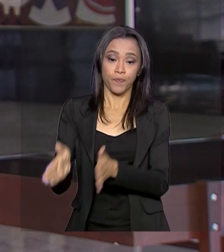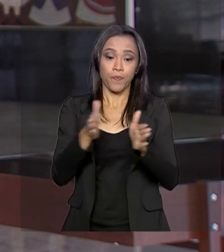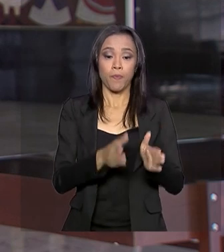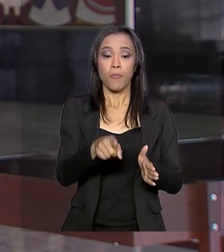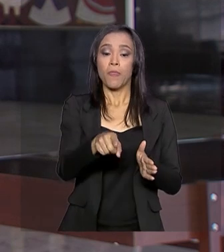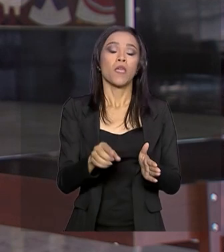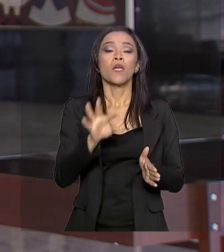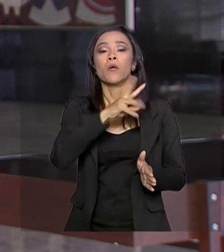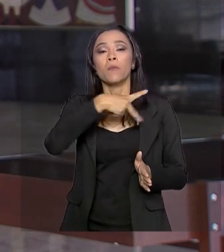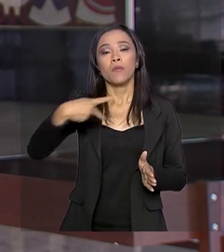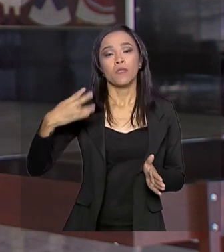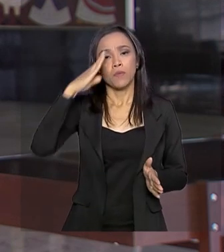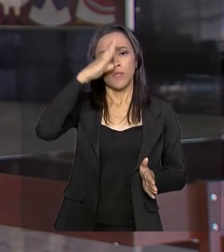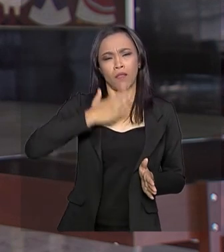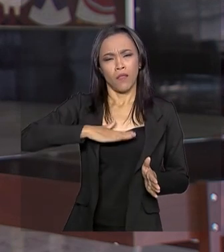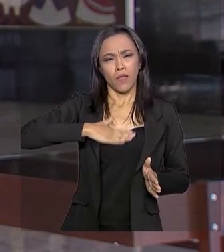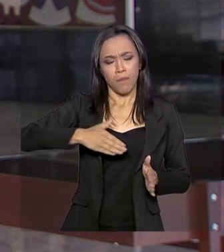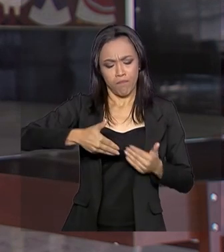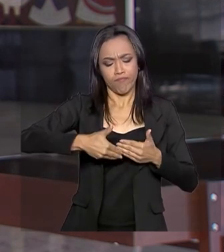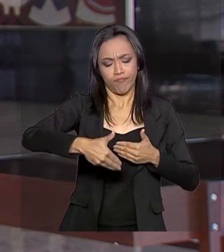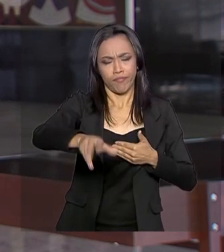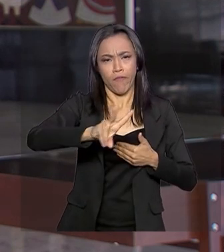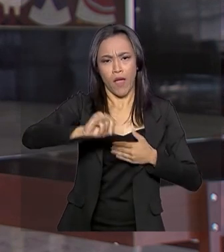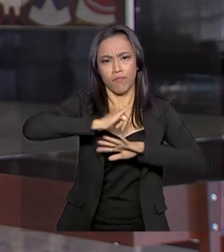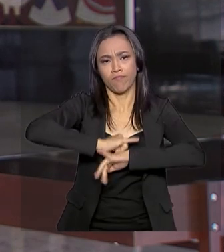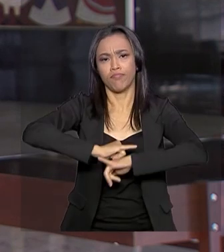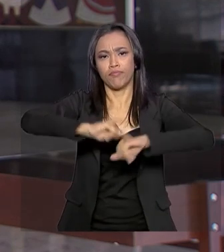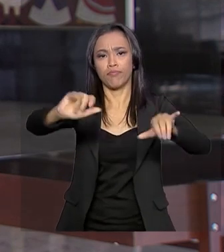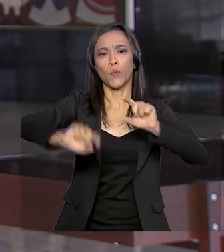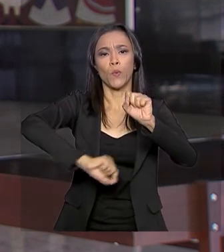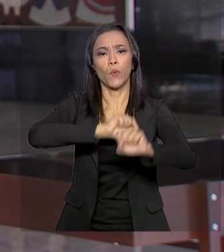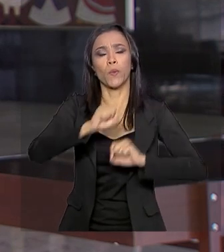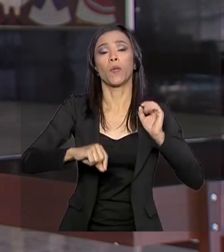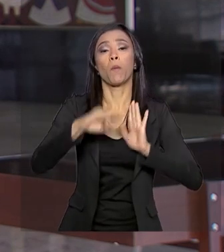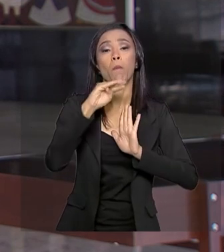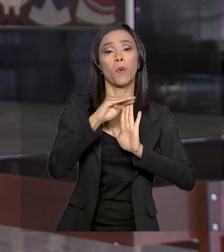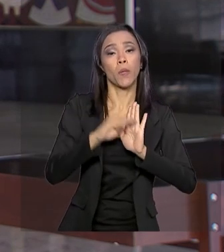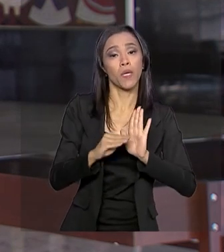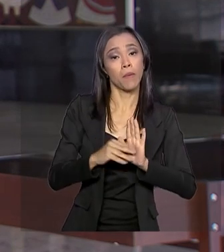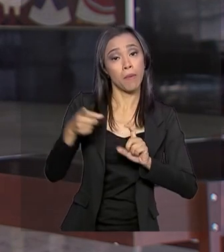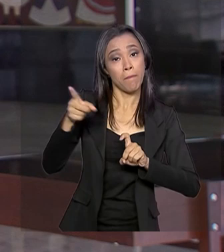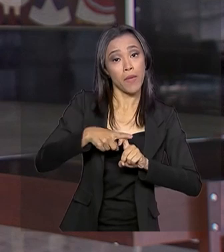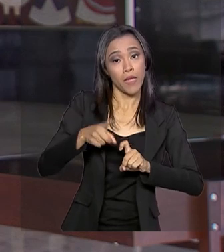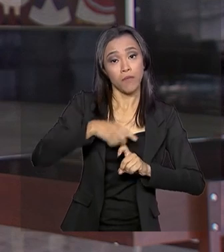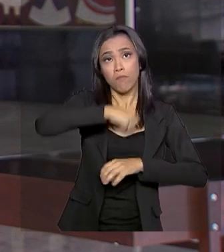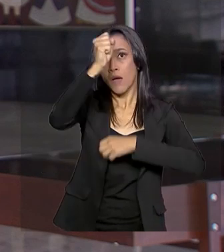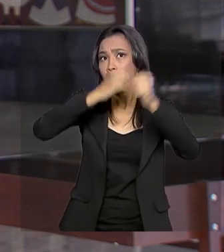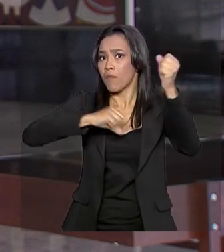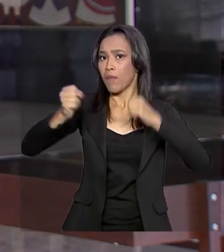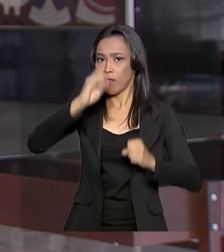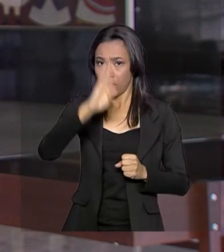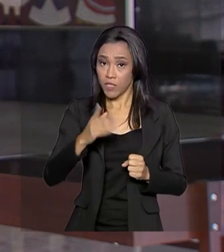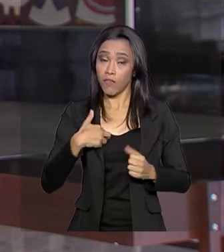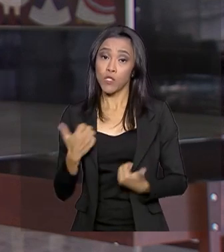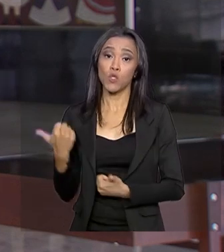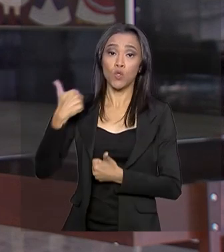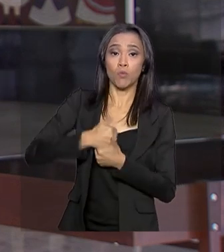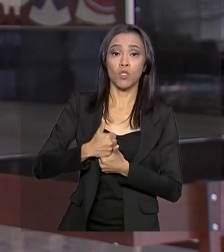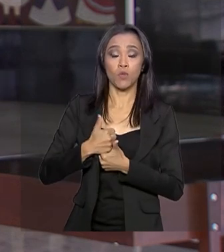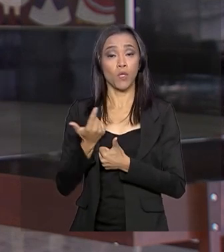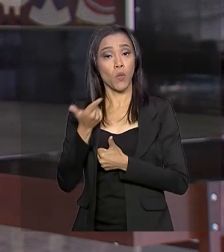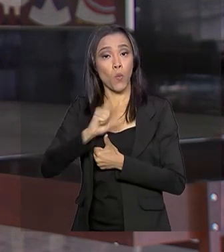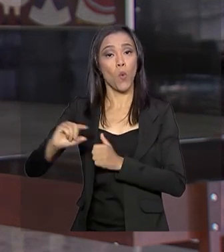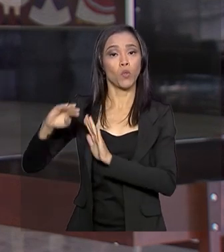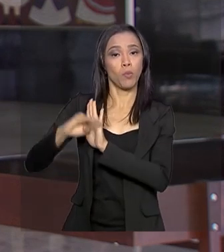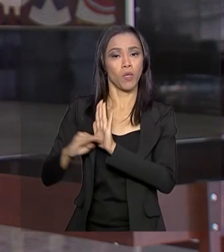lança daqui a pouco aqui no Palácio do Planalto o programa Médicos pelo Brasil, que vai substituir o Mais Médicos que existia